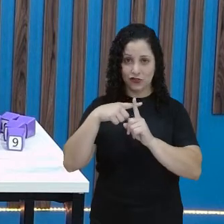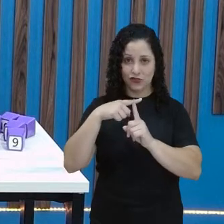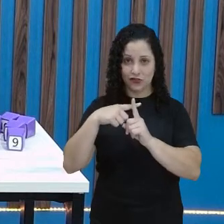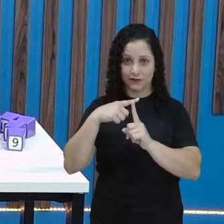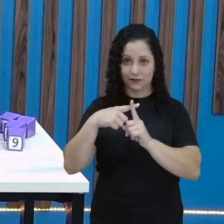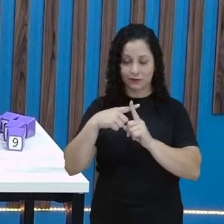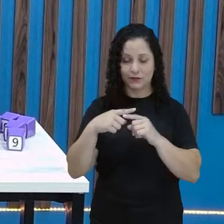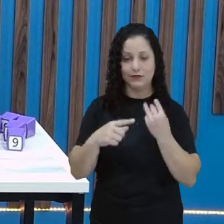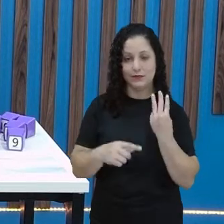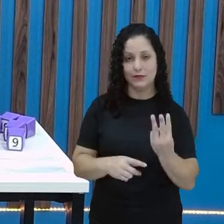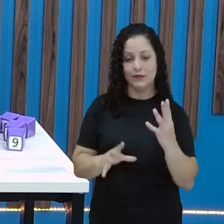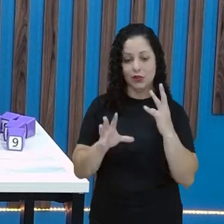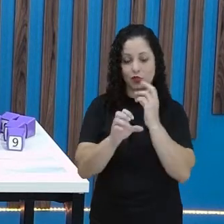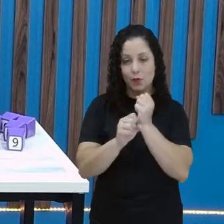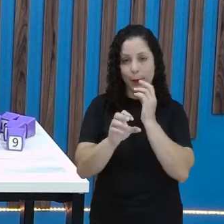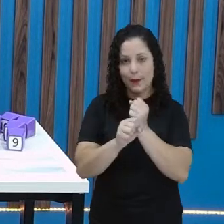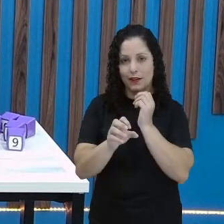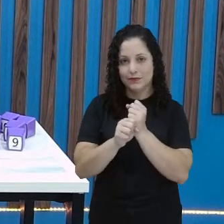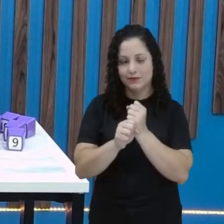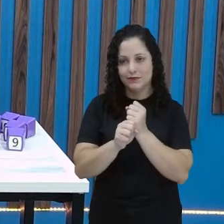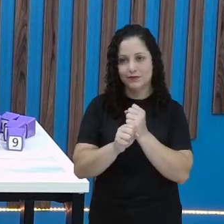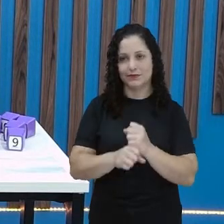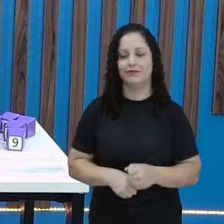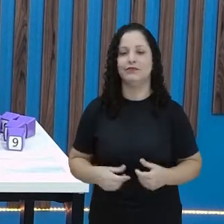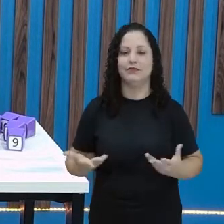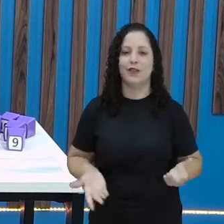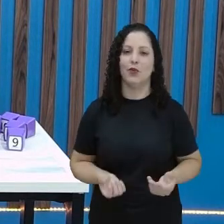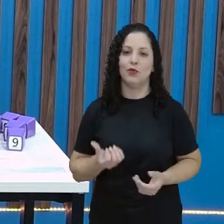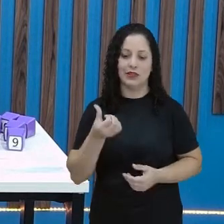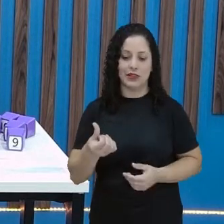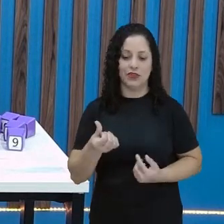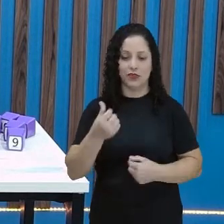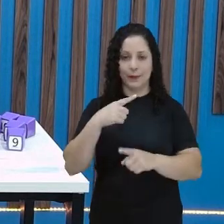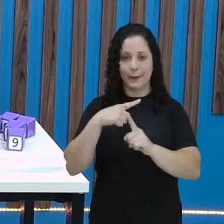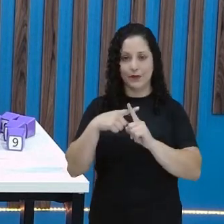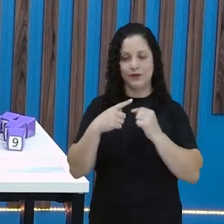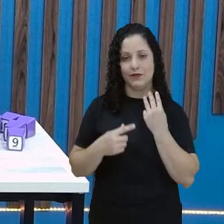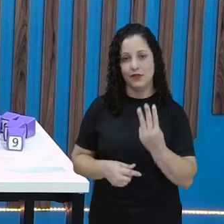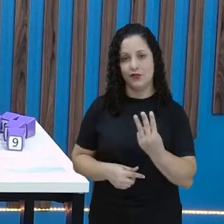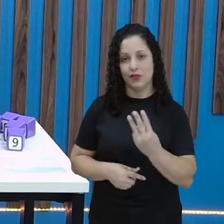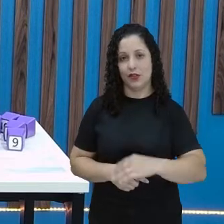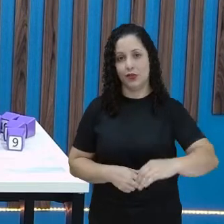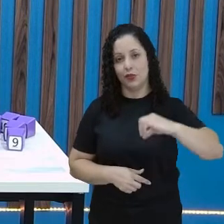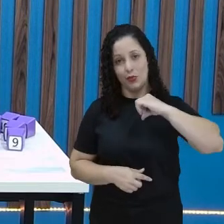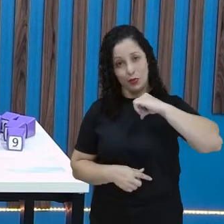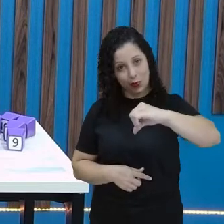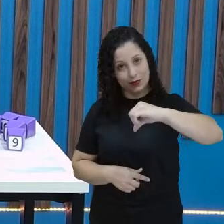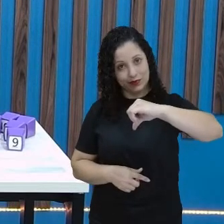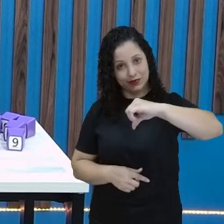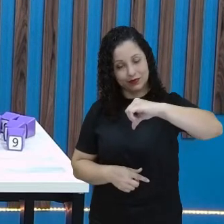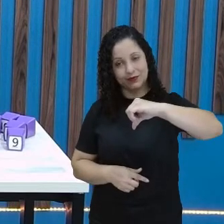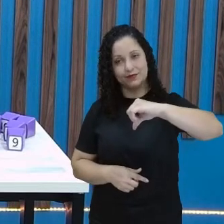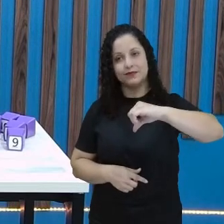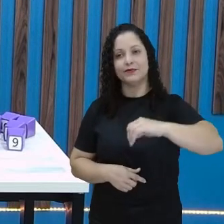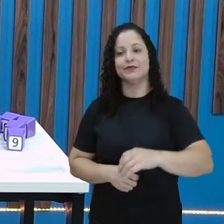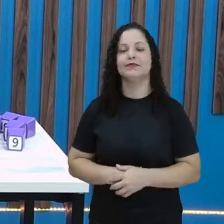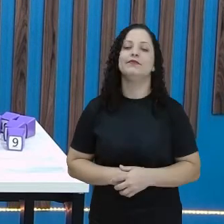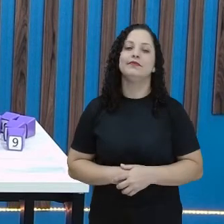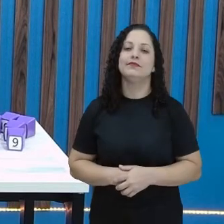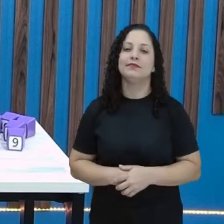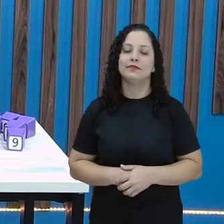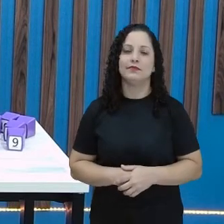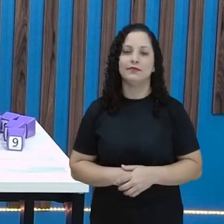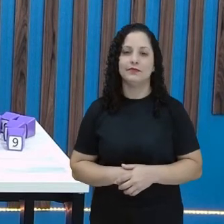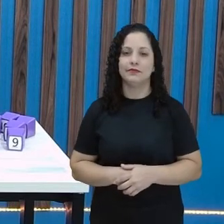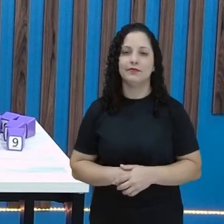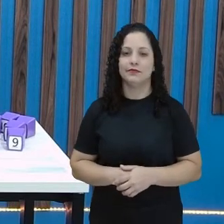continha de somar, certo? Então, eu vou representar o sinal da soma, mais